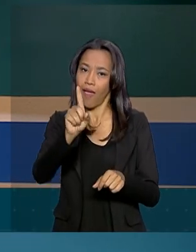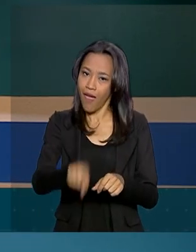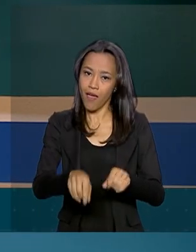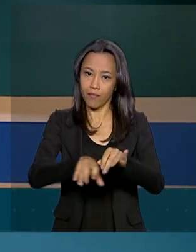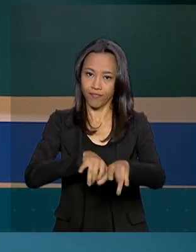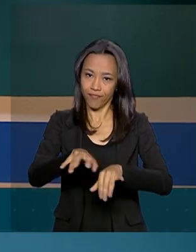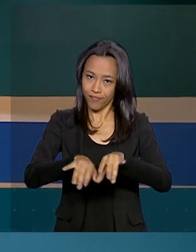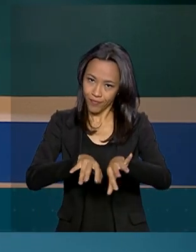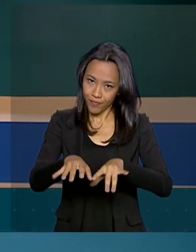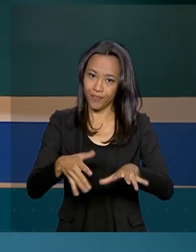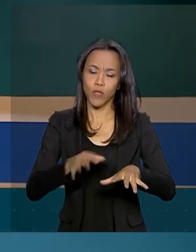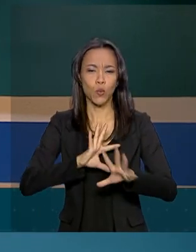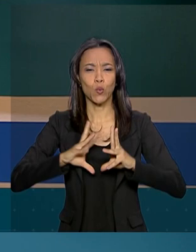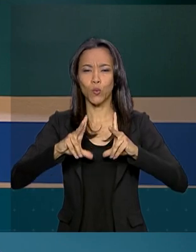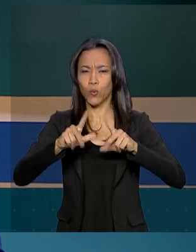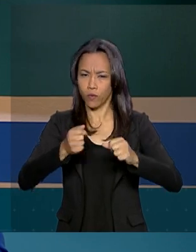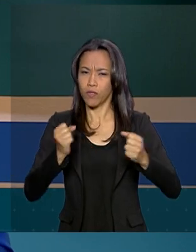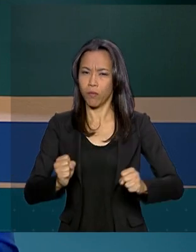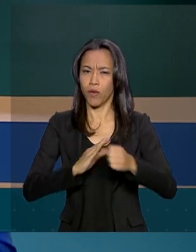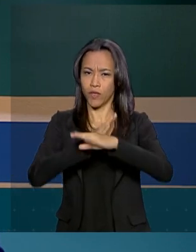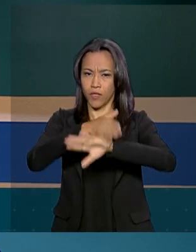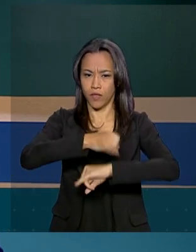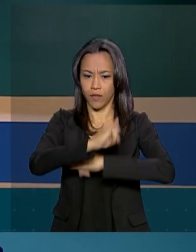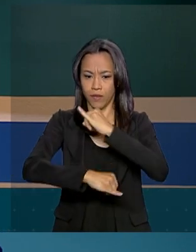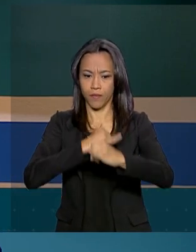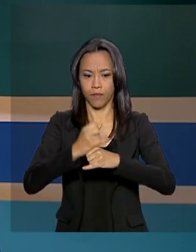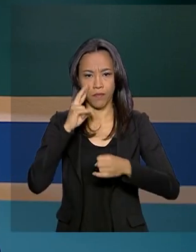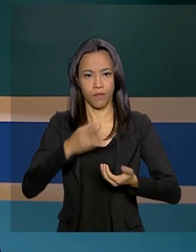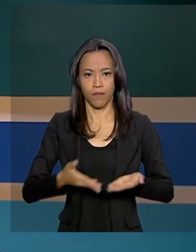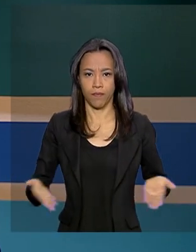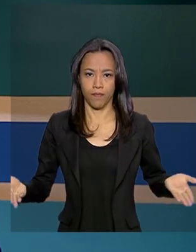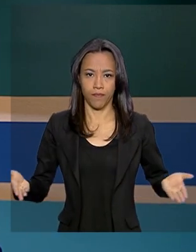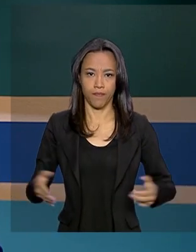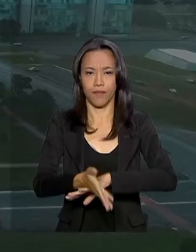digitalizados. Tudo no portal gov.br.